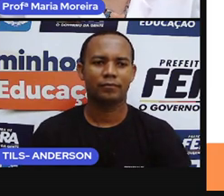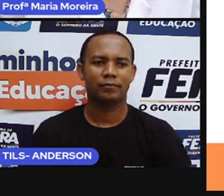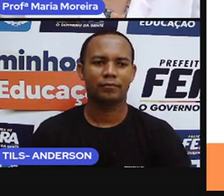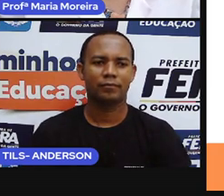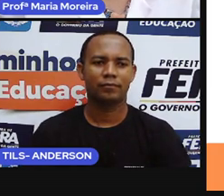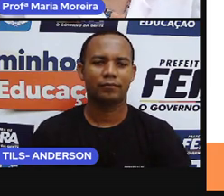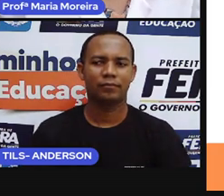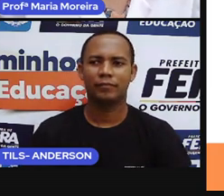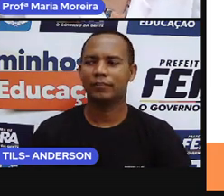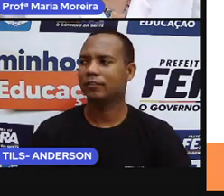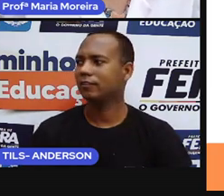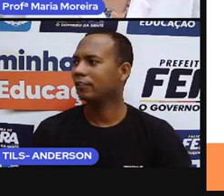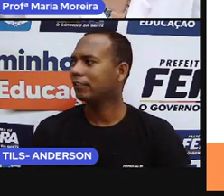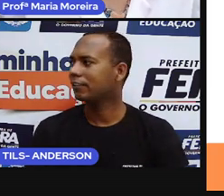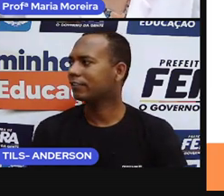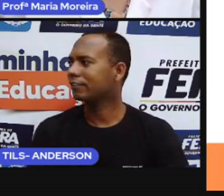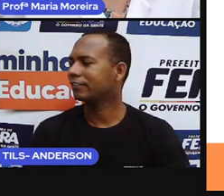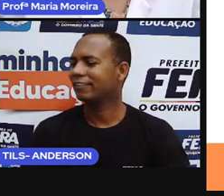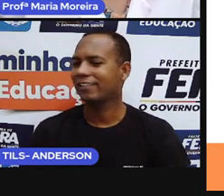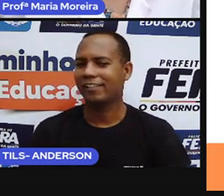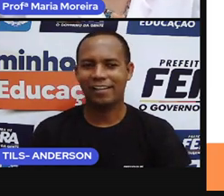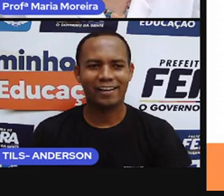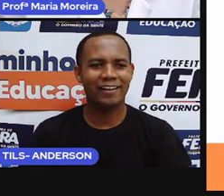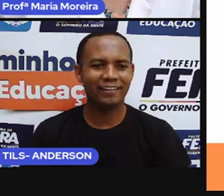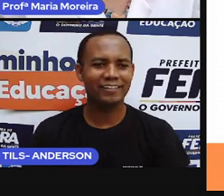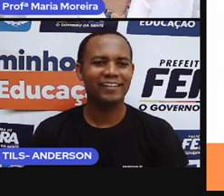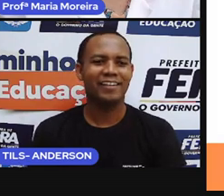Travou, Pró. É, eu vou te matar.